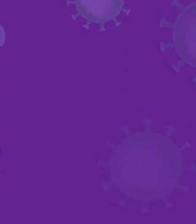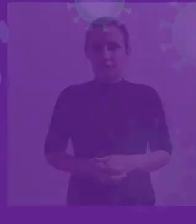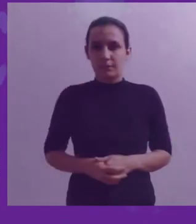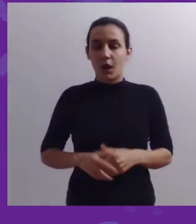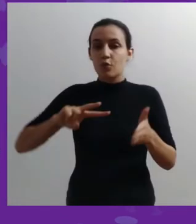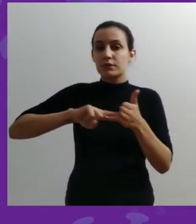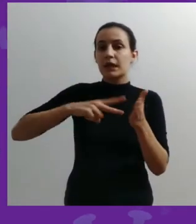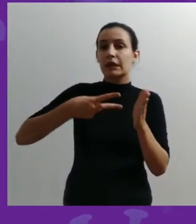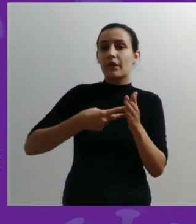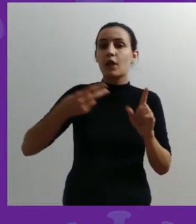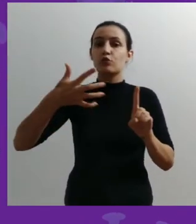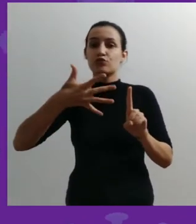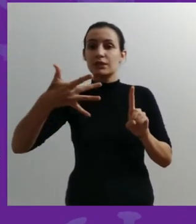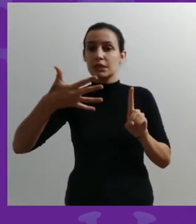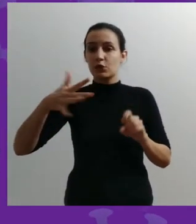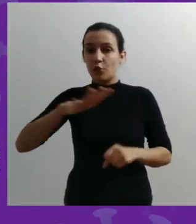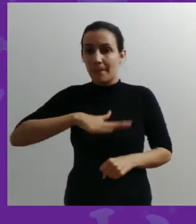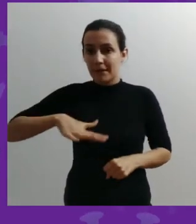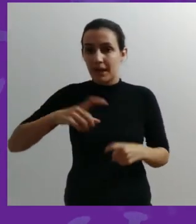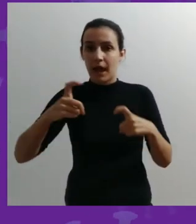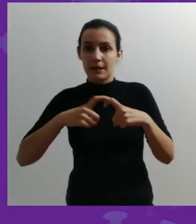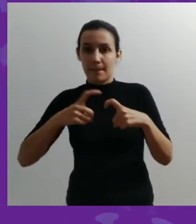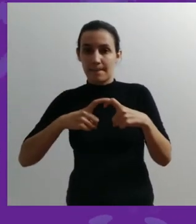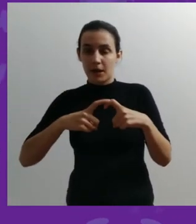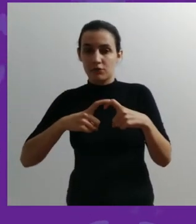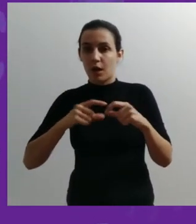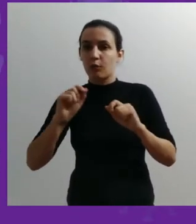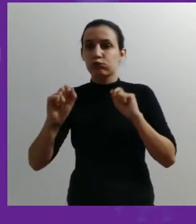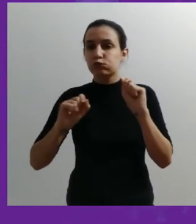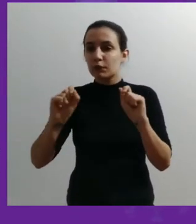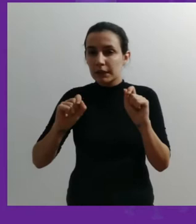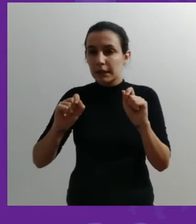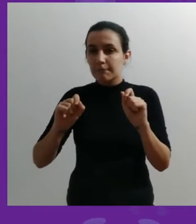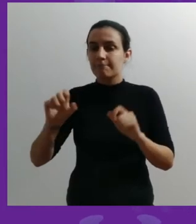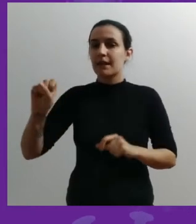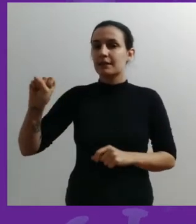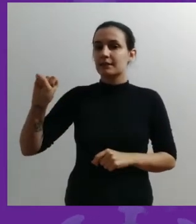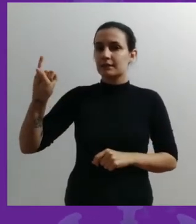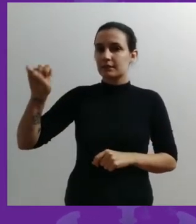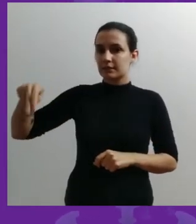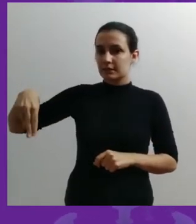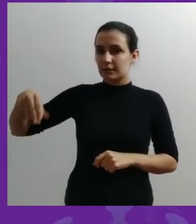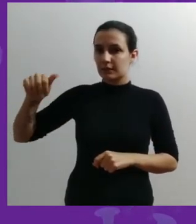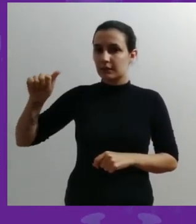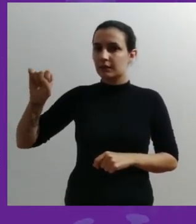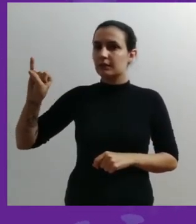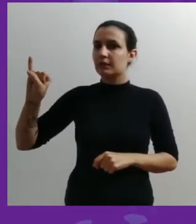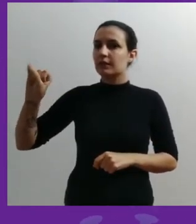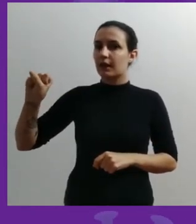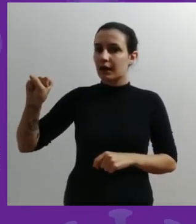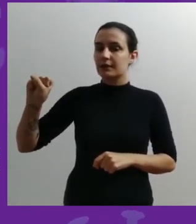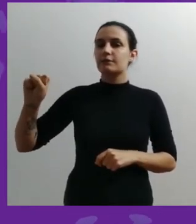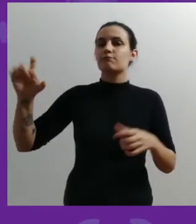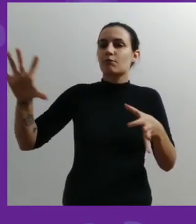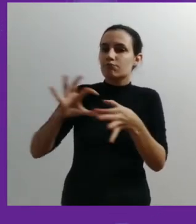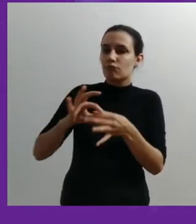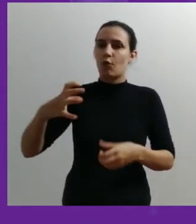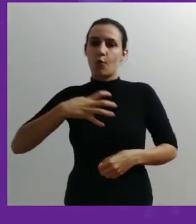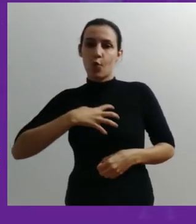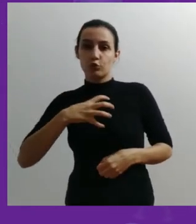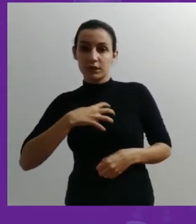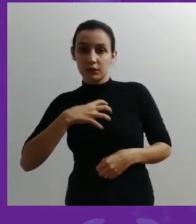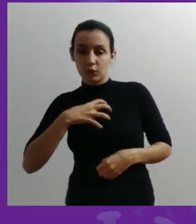A definição de síndrome na clínica é um conjunto de sinais mais sintomas,